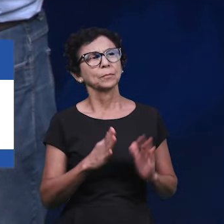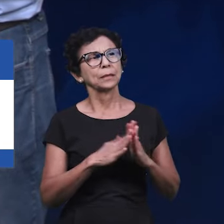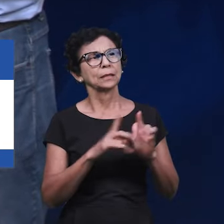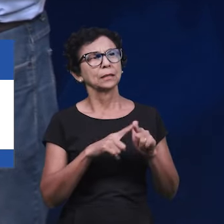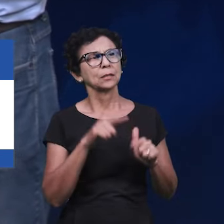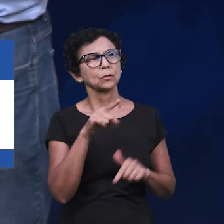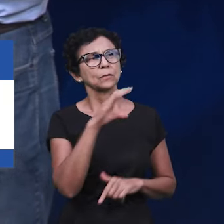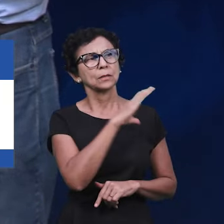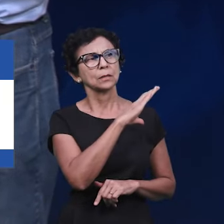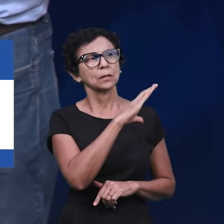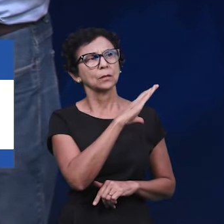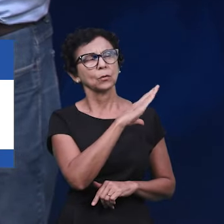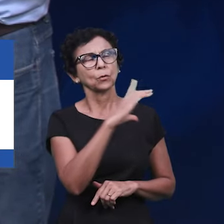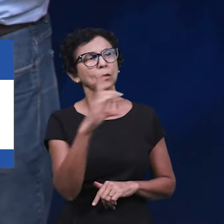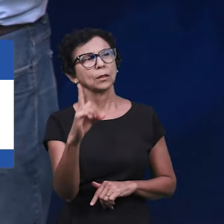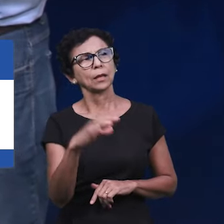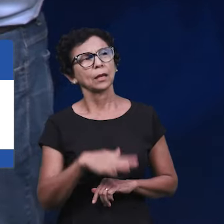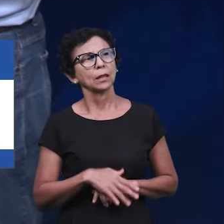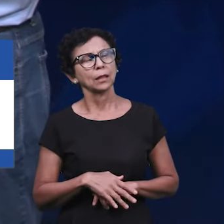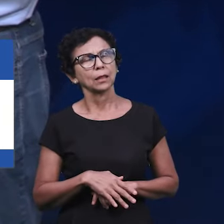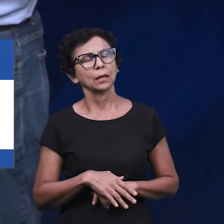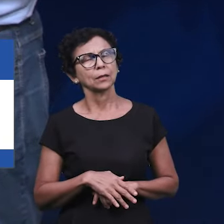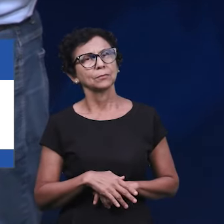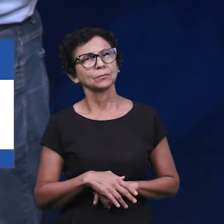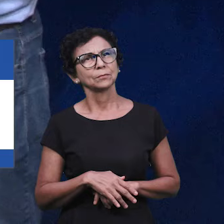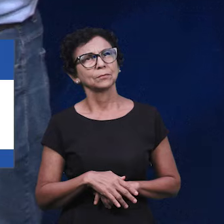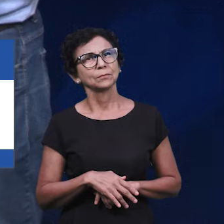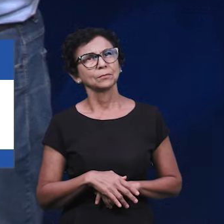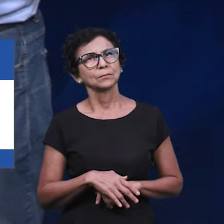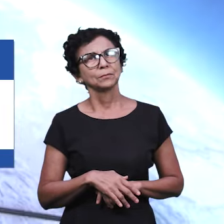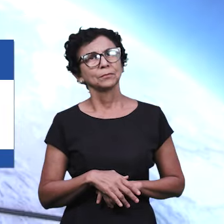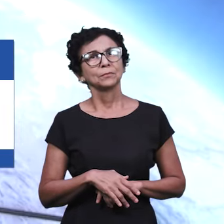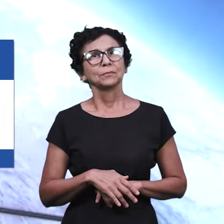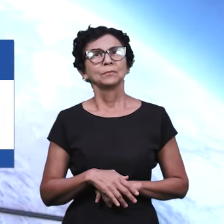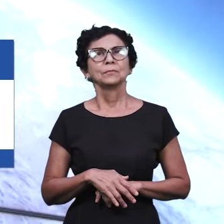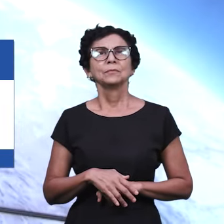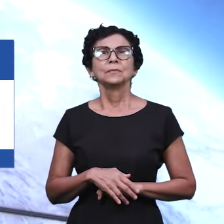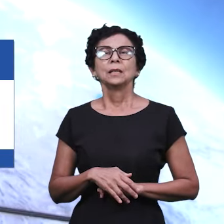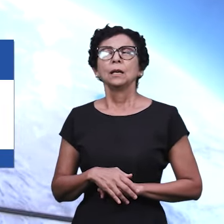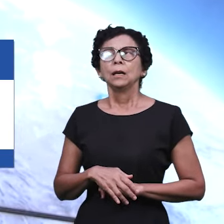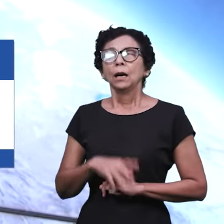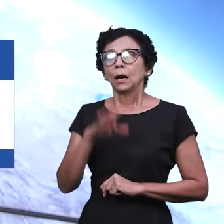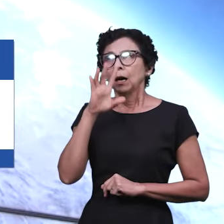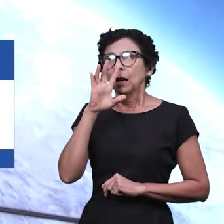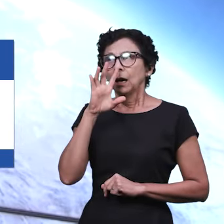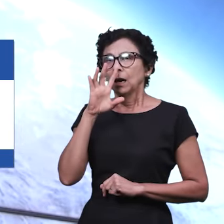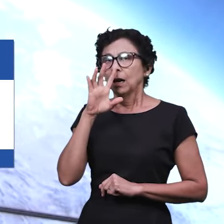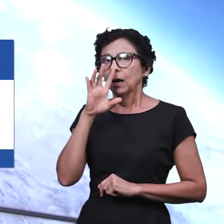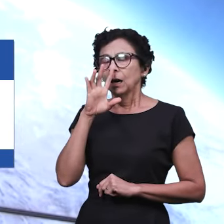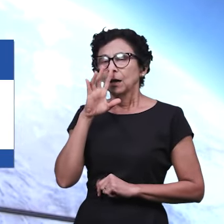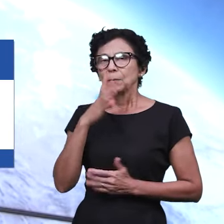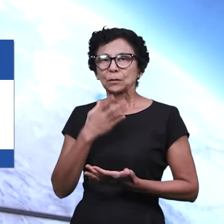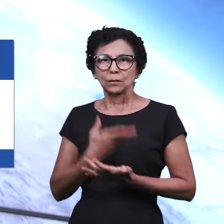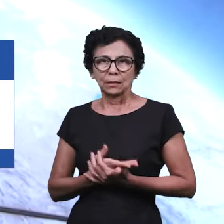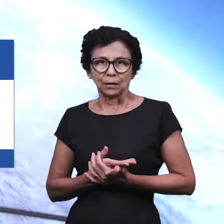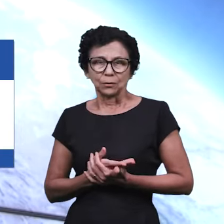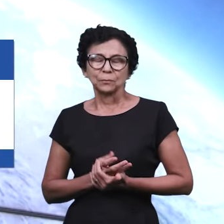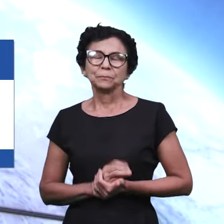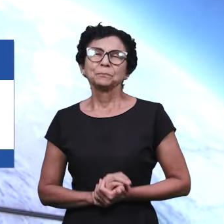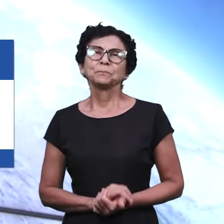e você conduz em Costa Rica? Sim, eu estou muito impressionado e me gostou muito